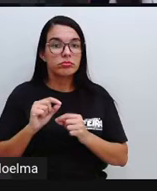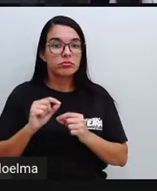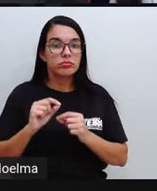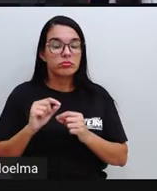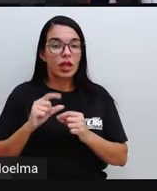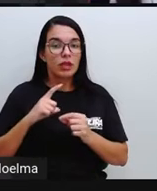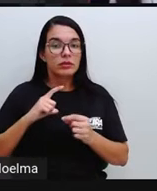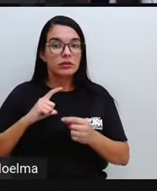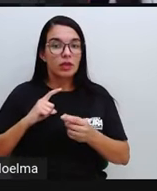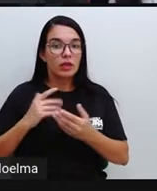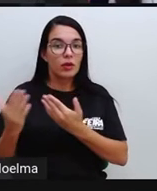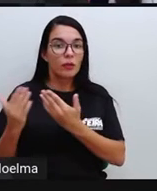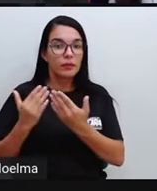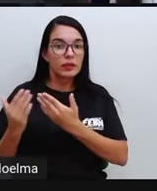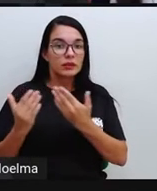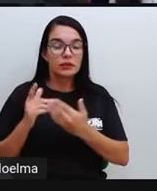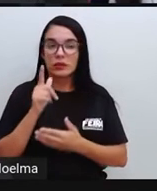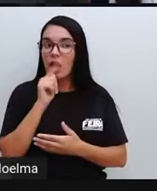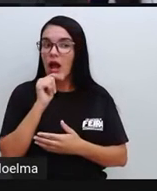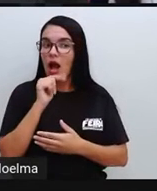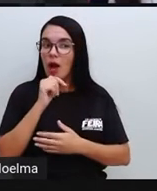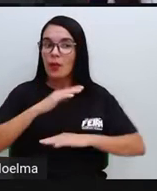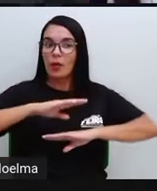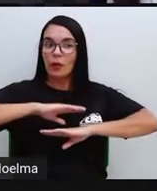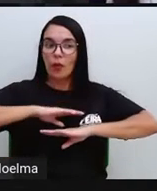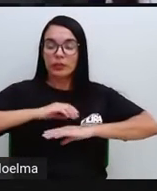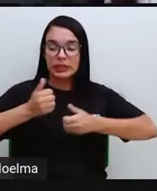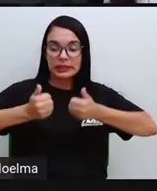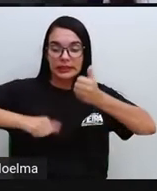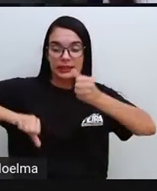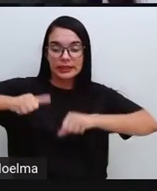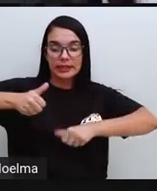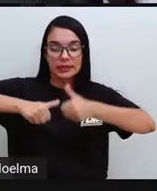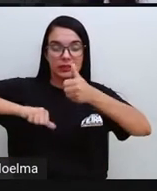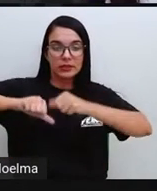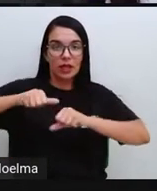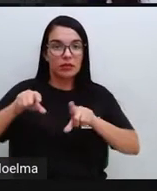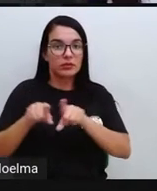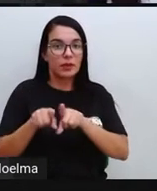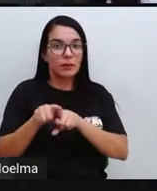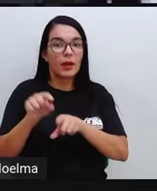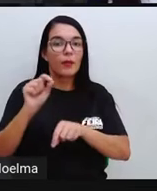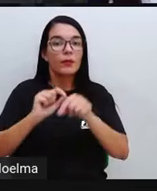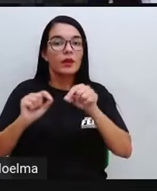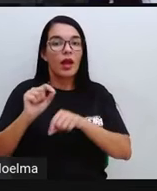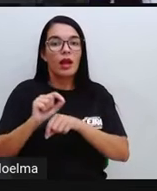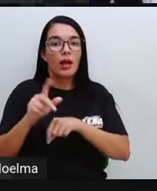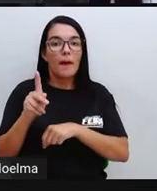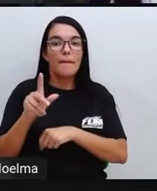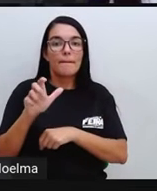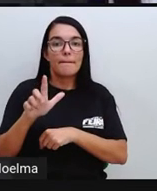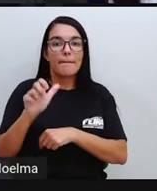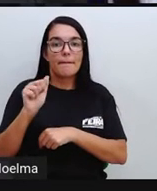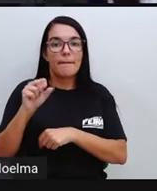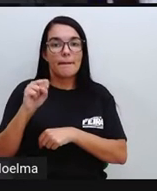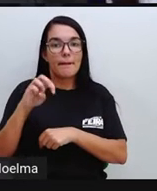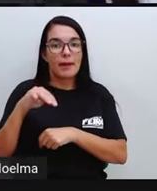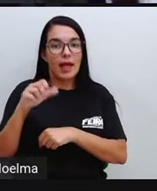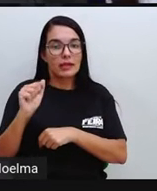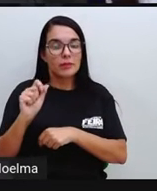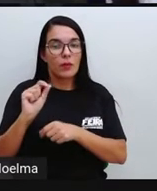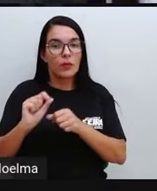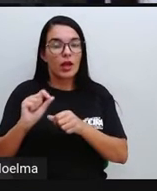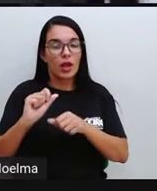que está armazenada aí no interior da célula e também fora dela Principalmente no plasma, né? Que vai dar origem aí ao